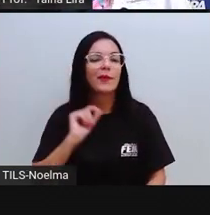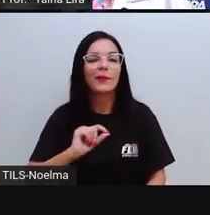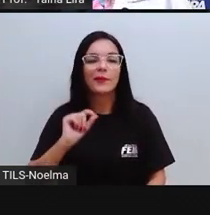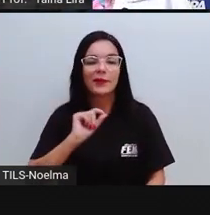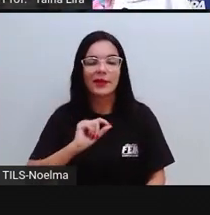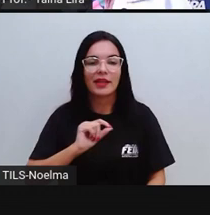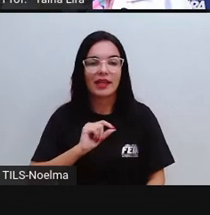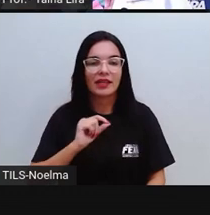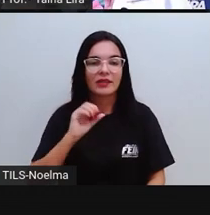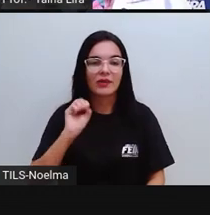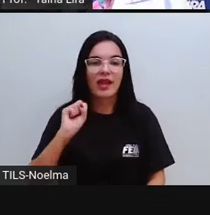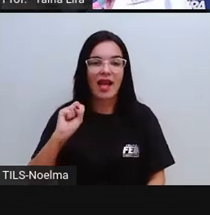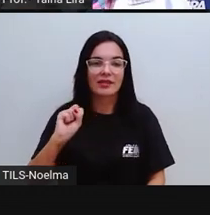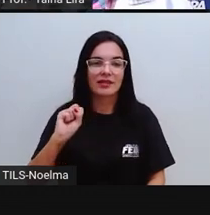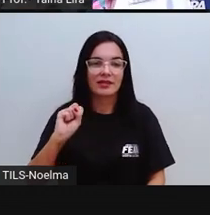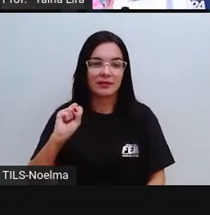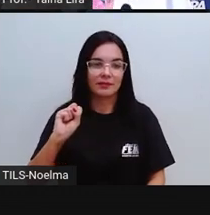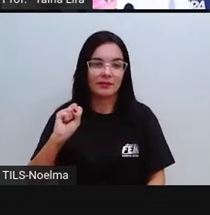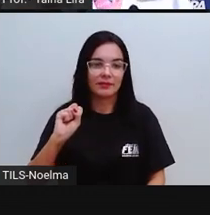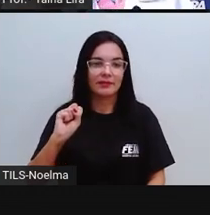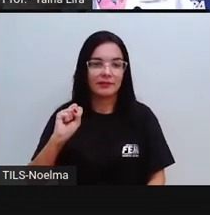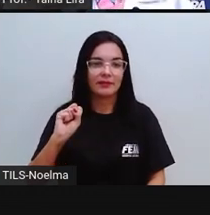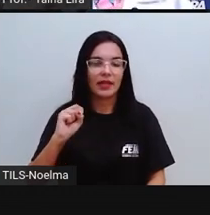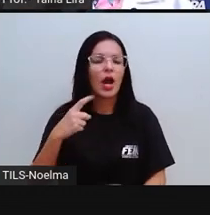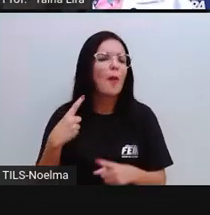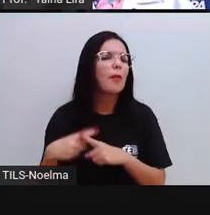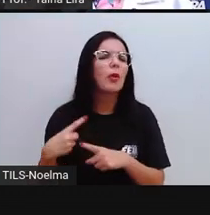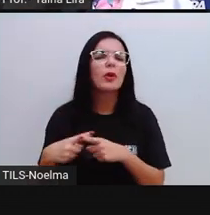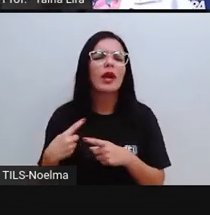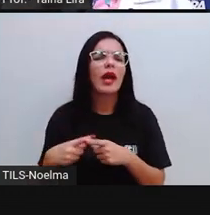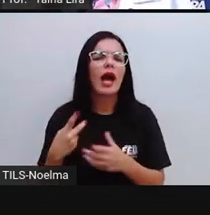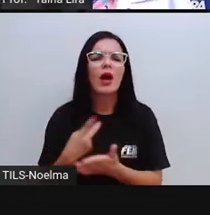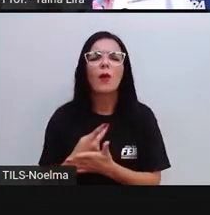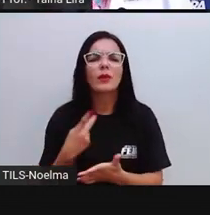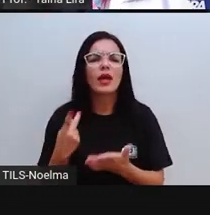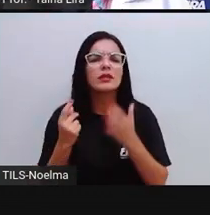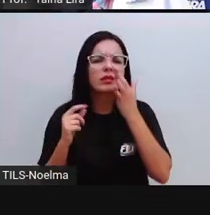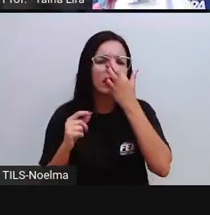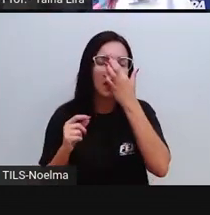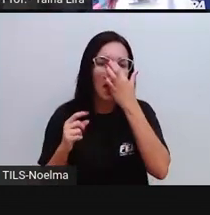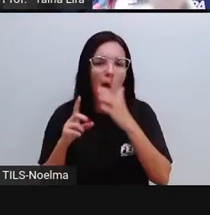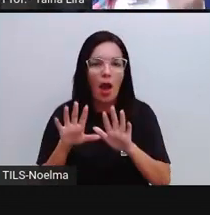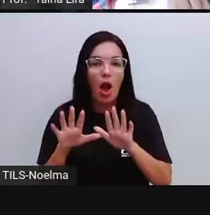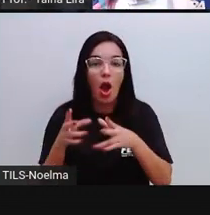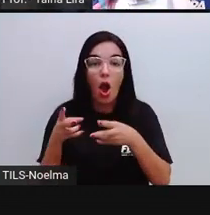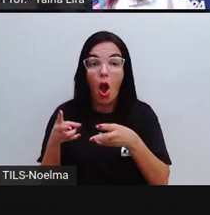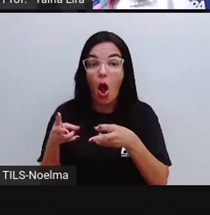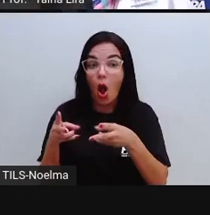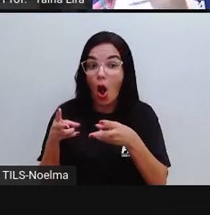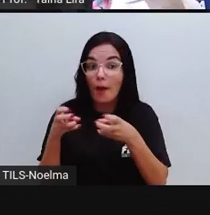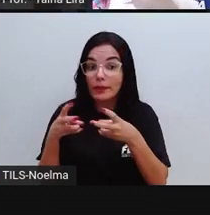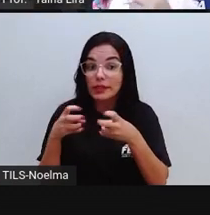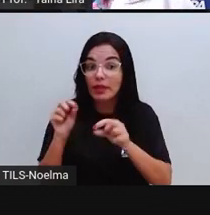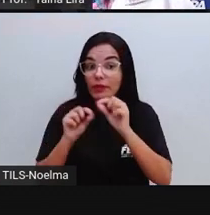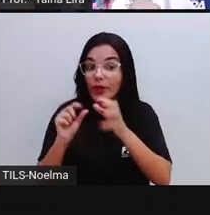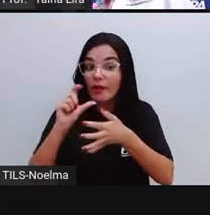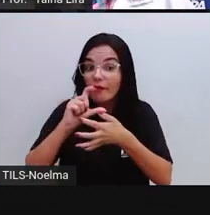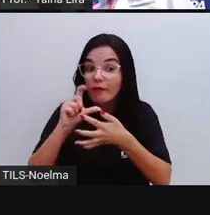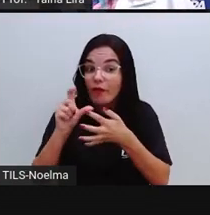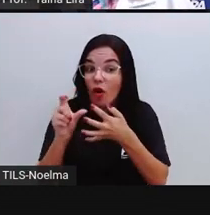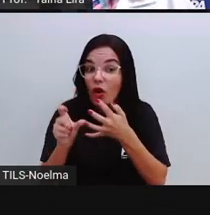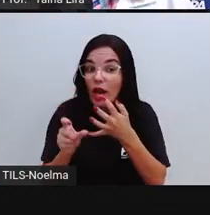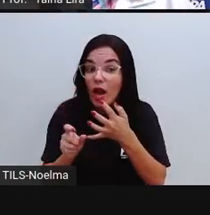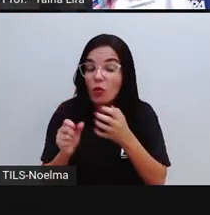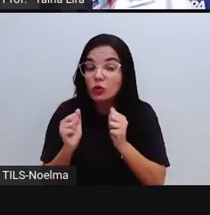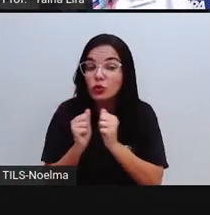perceber que ela tem o som do Si, e por que é que isso acontece, Pró? Observem quem são as vogais que estão juntos